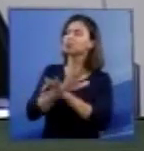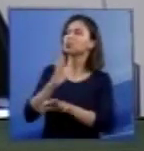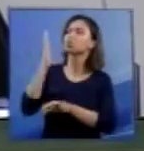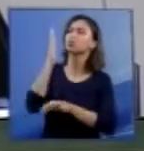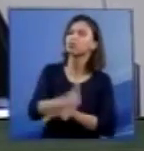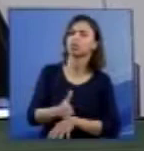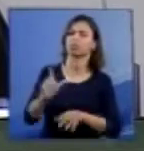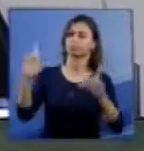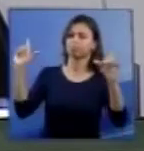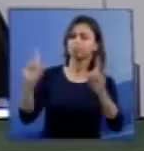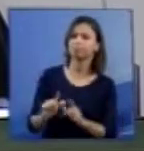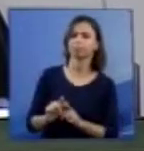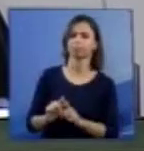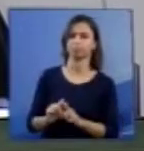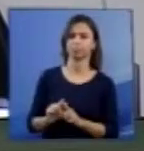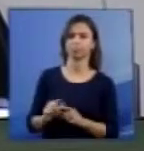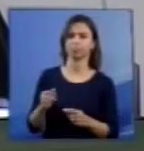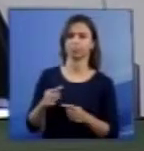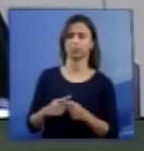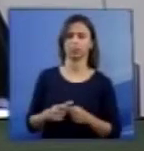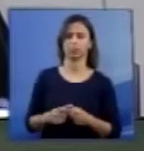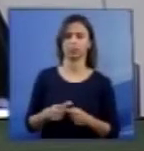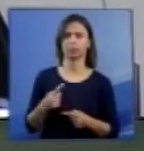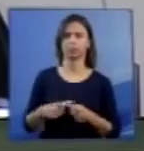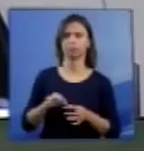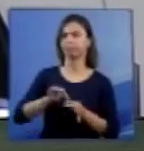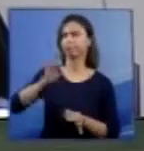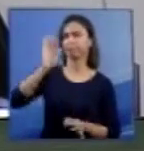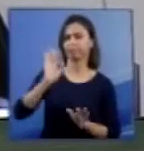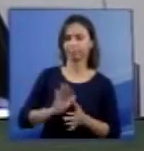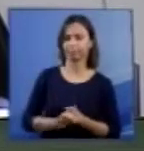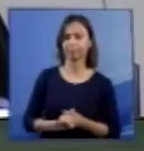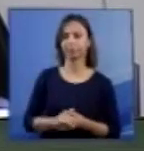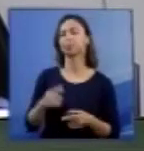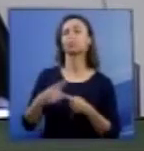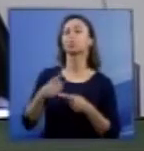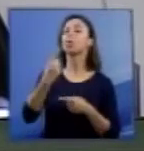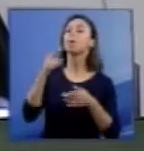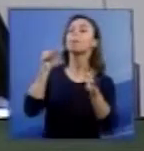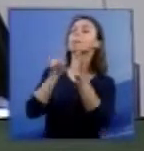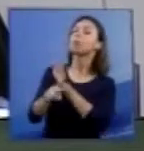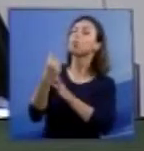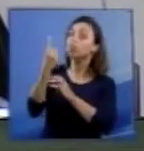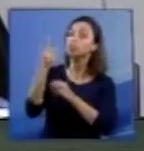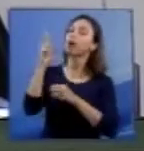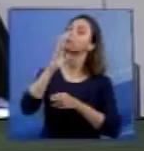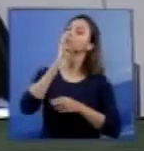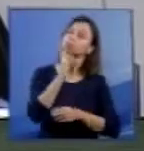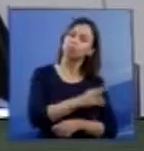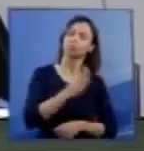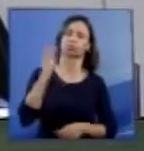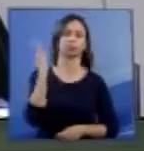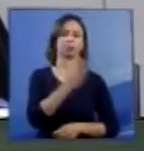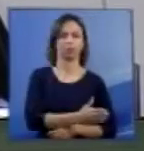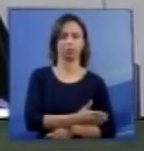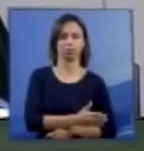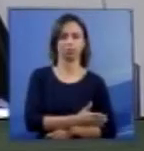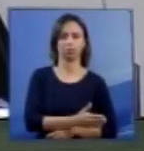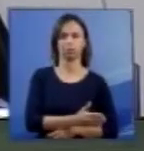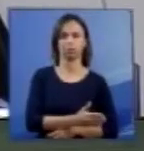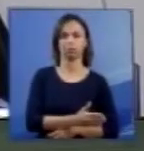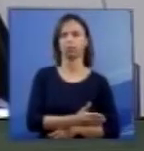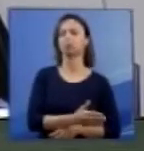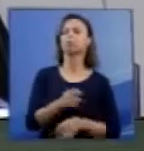quanto ao questionamento feito. Ou seja, o